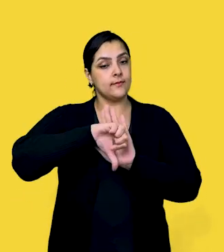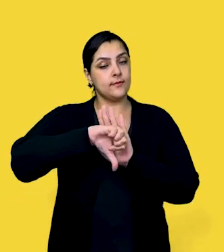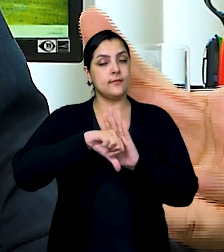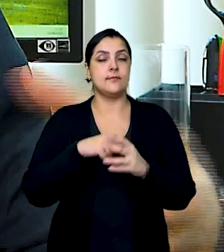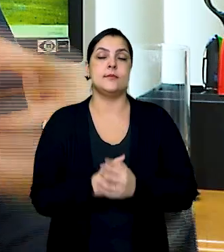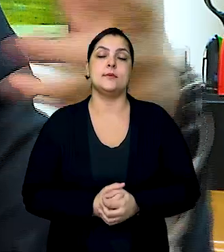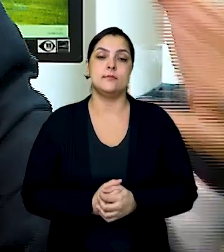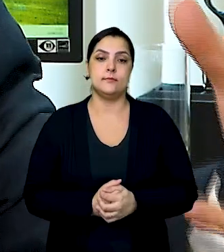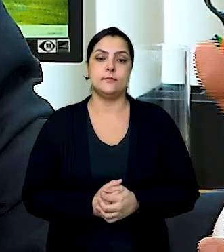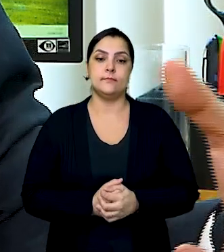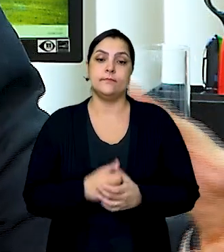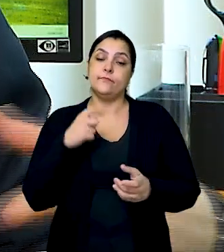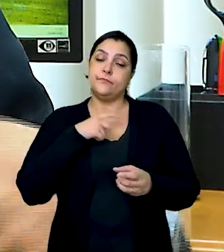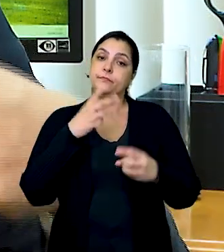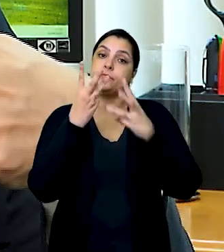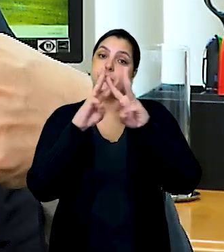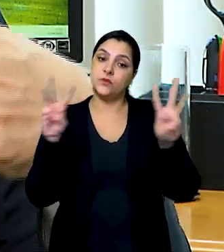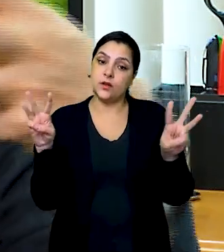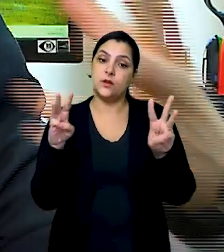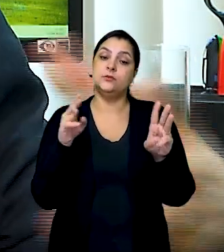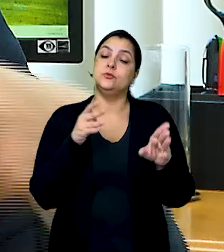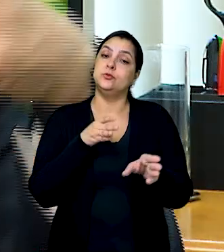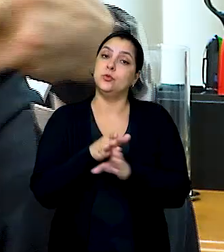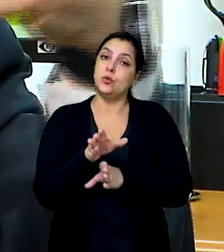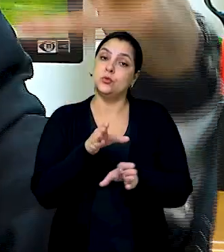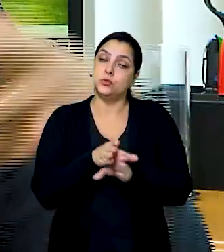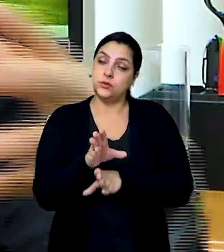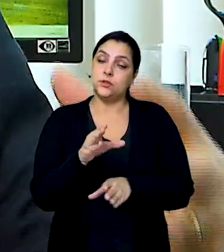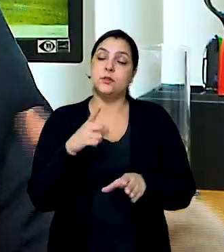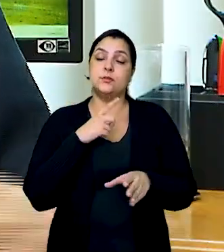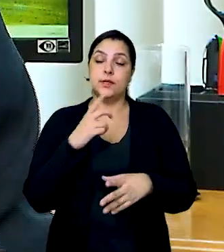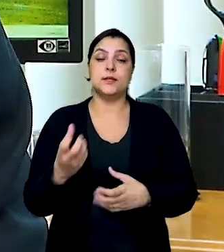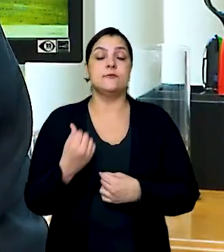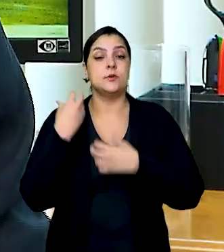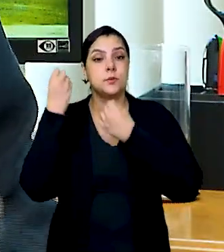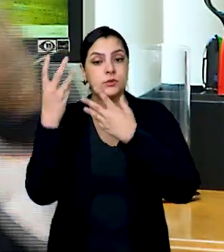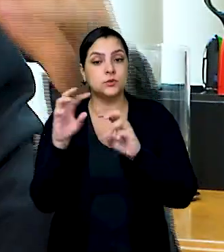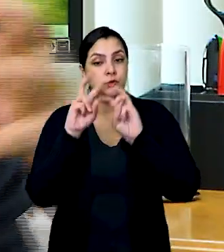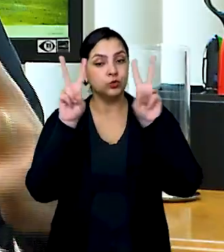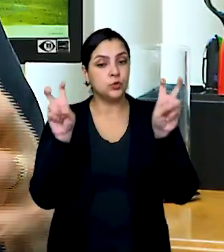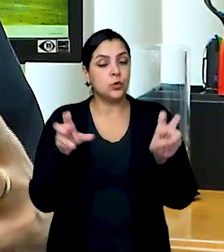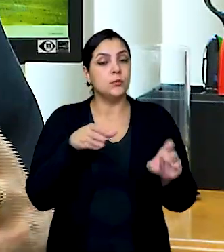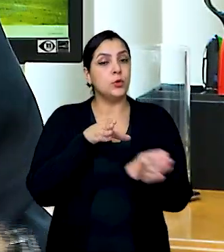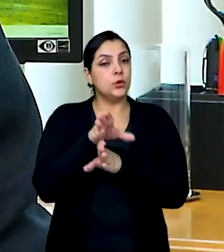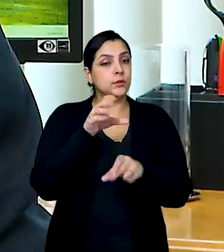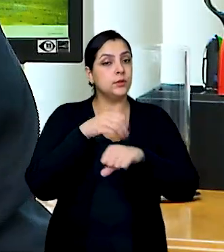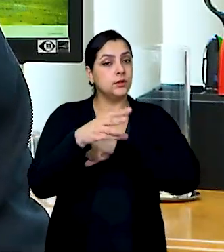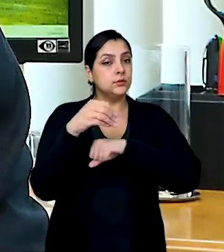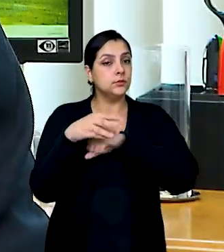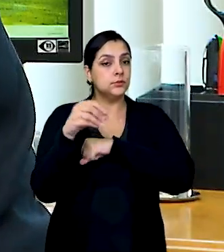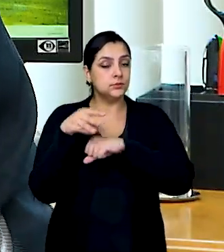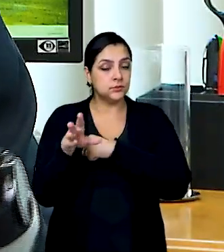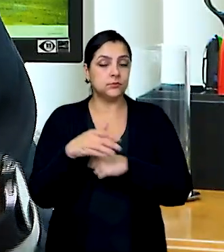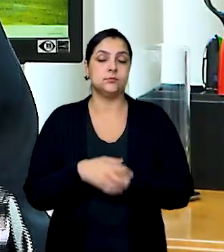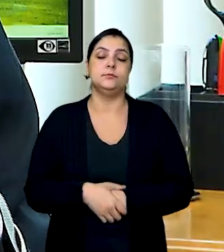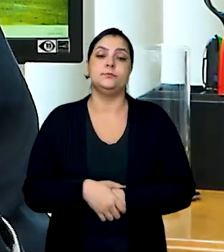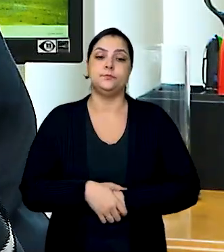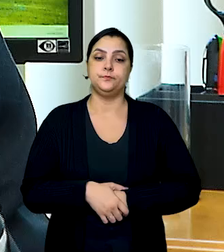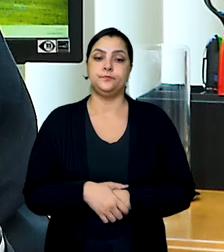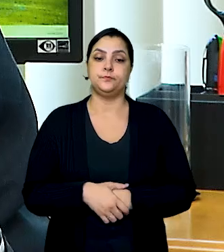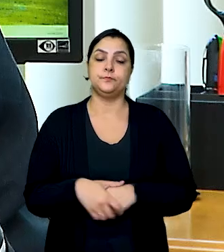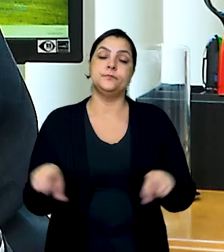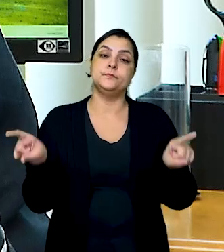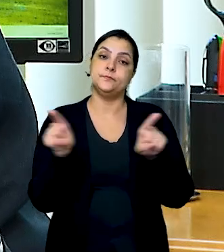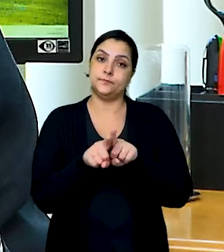é crime. Temos o site do Conselho em que ele traz dados sobre isso com algumas orientações e